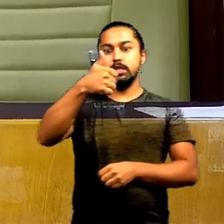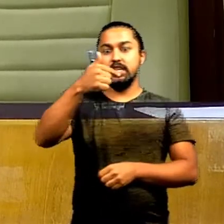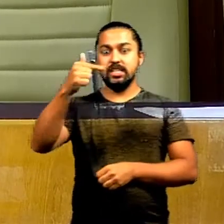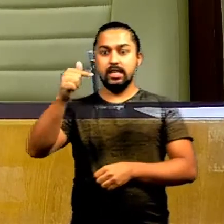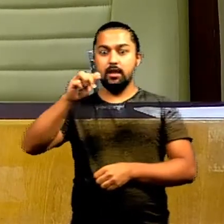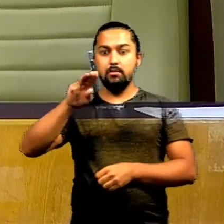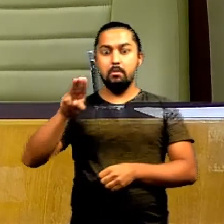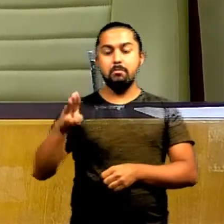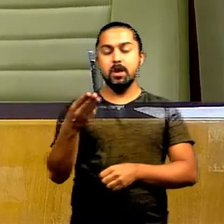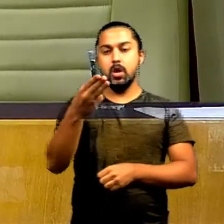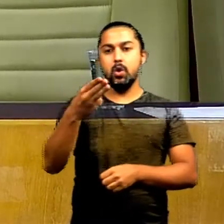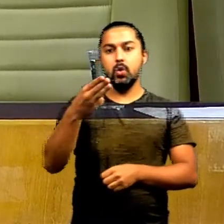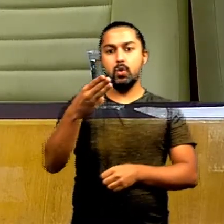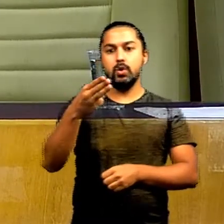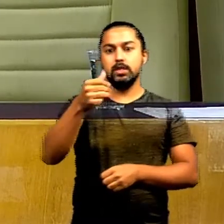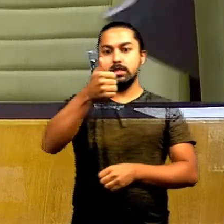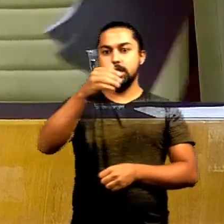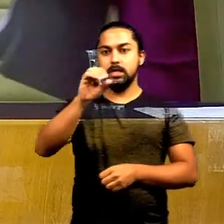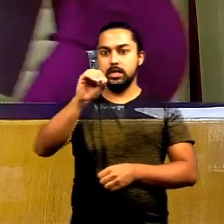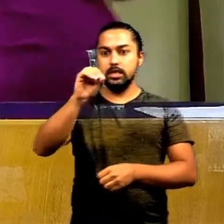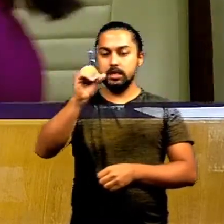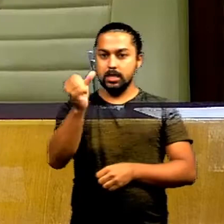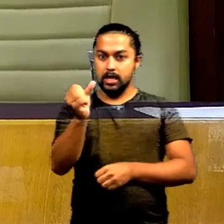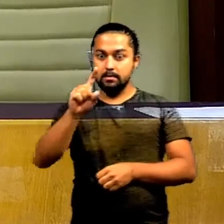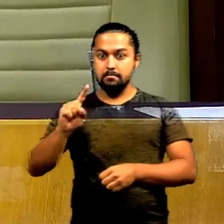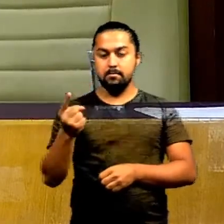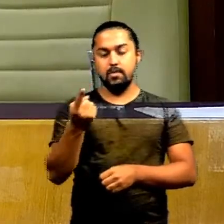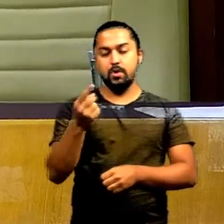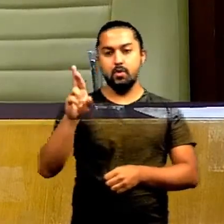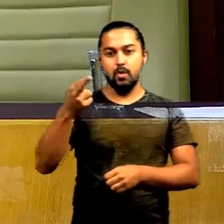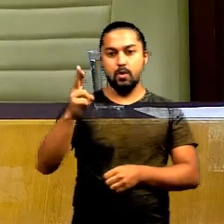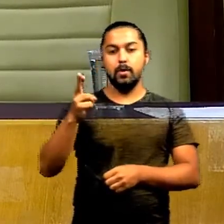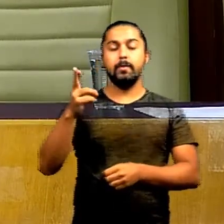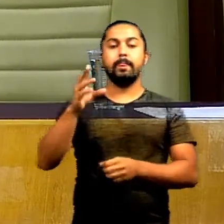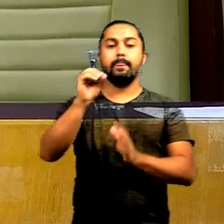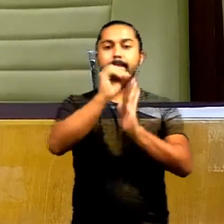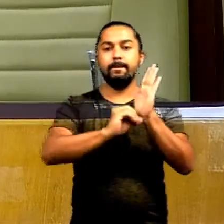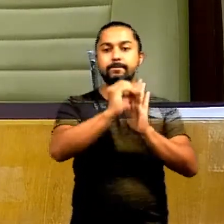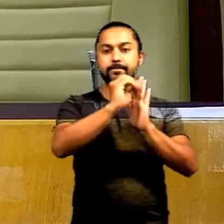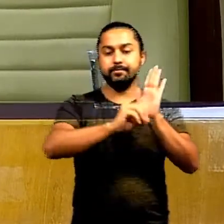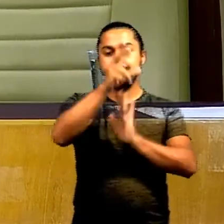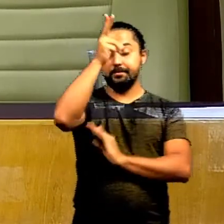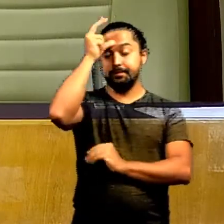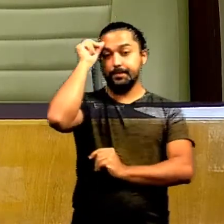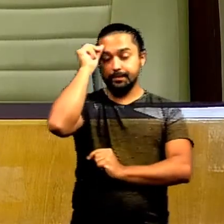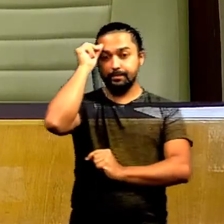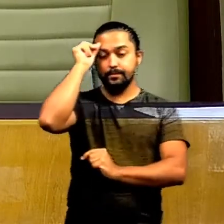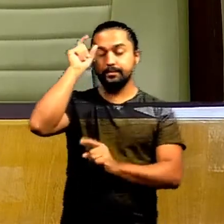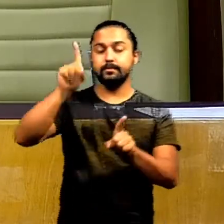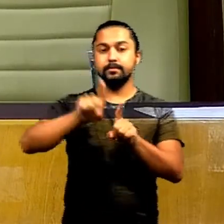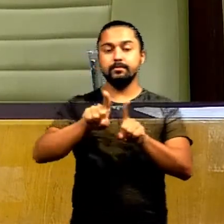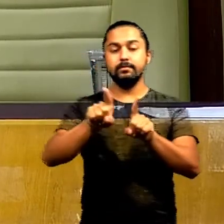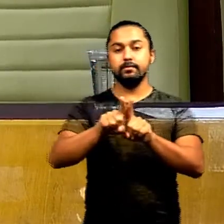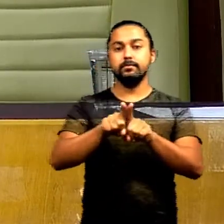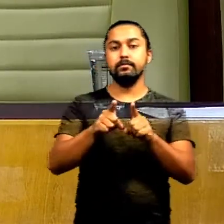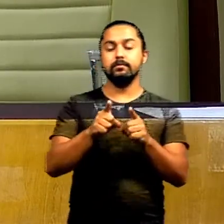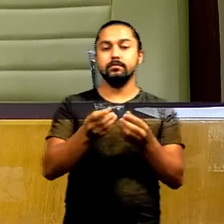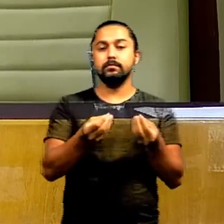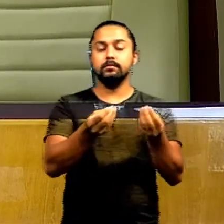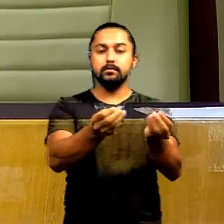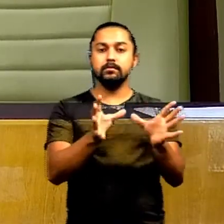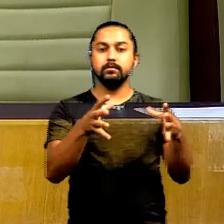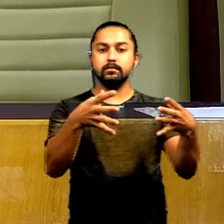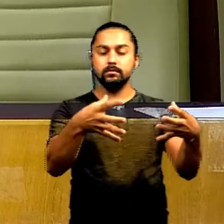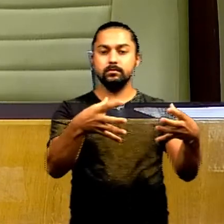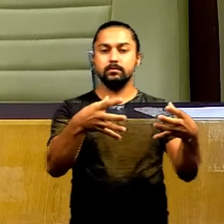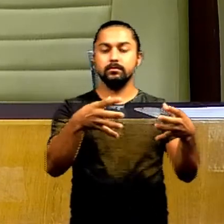.106.000,00. Ofício 481 de 2020, do Gabinete do Prefeito, encaminha projeto